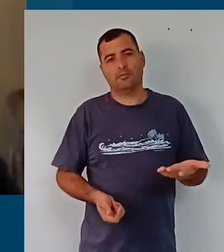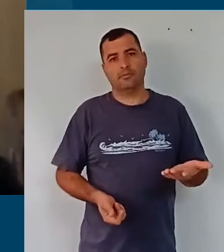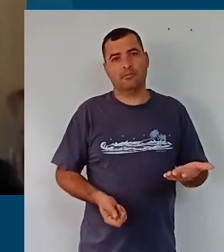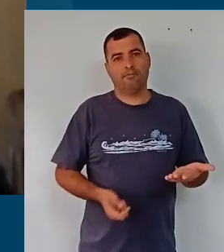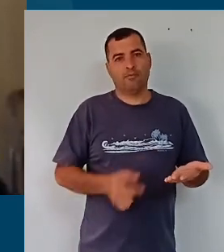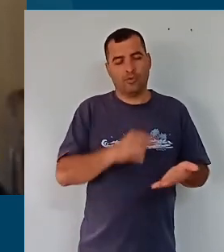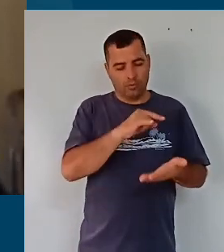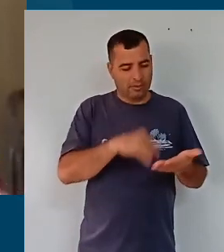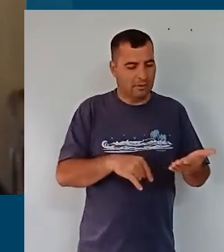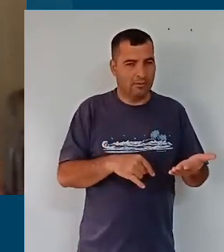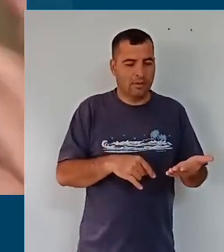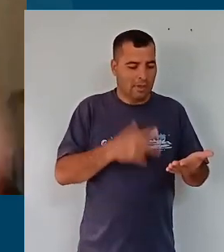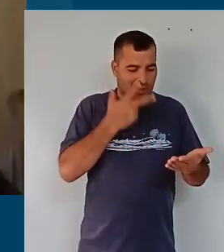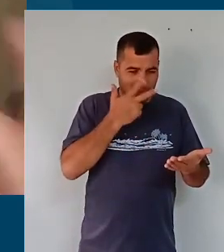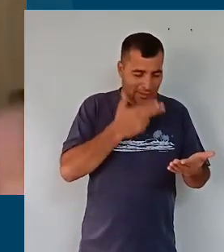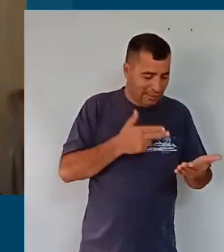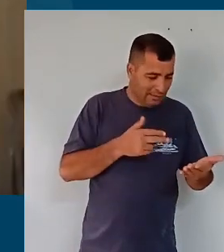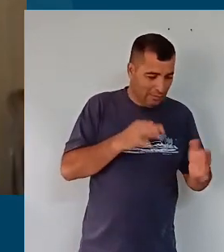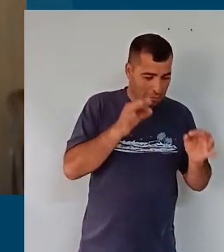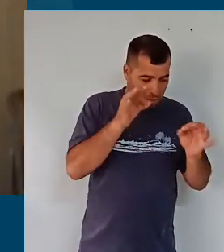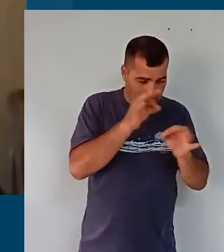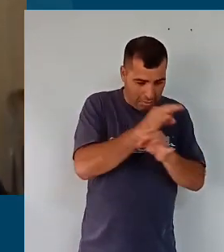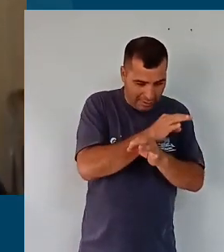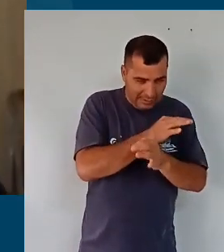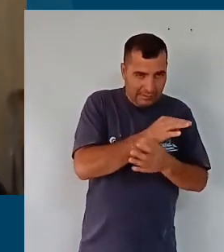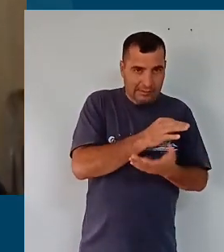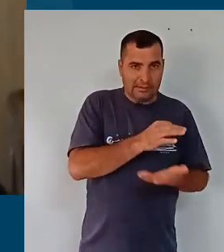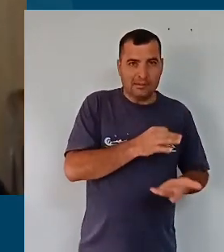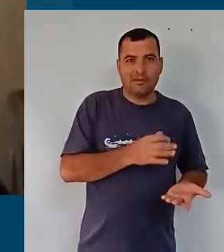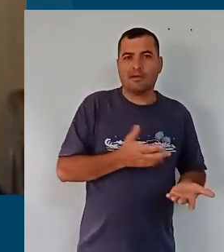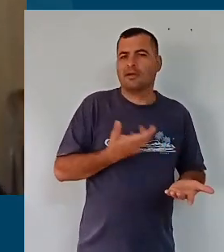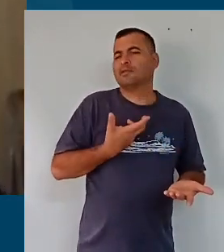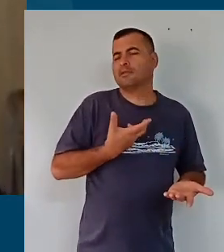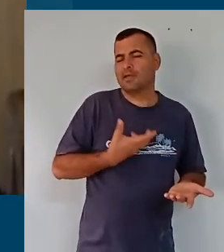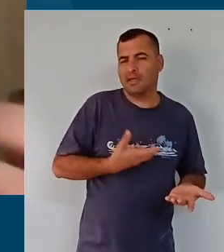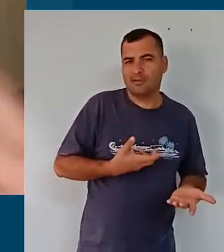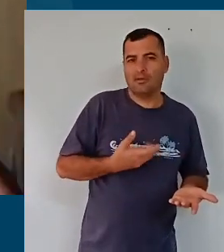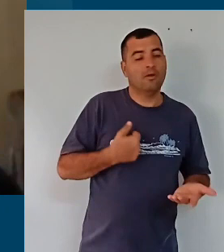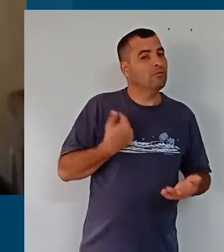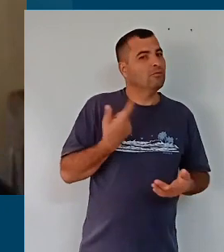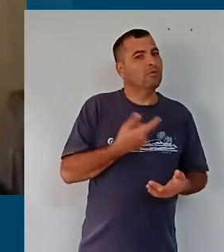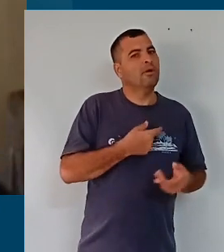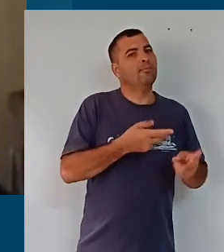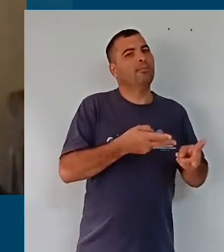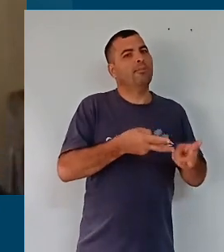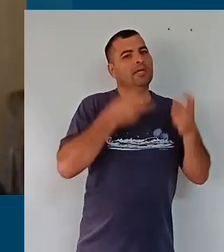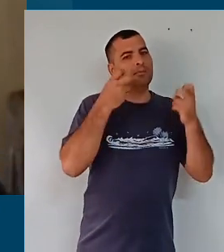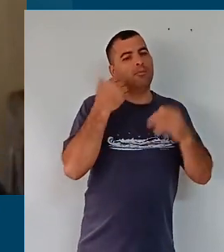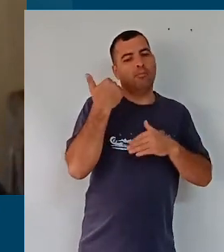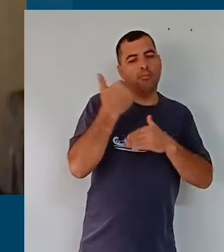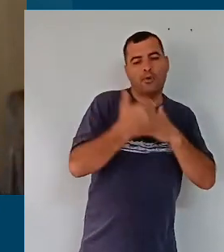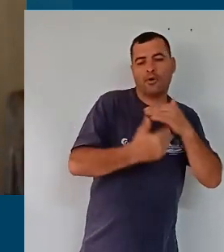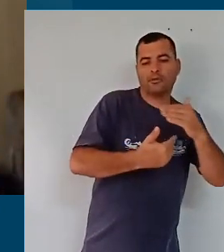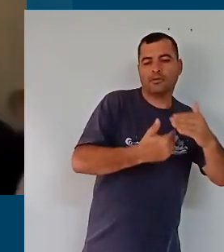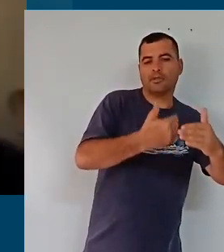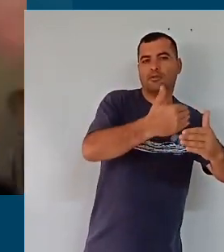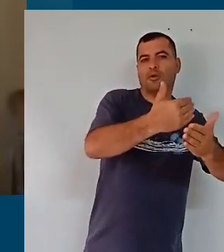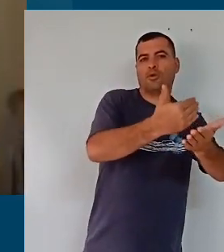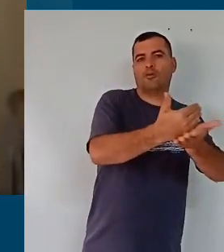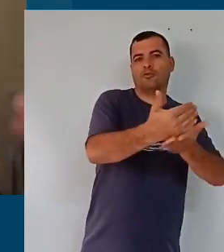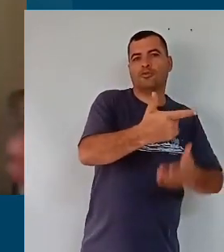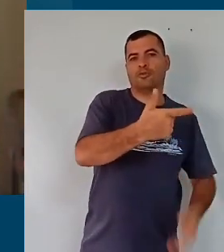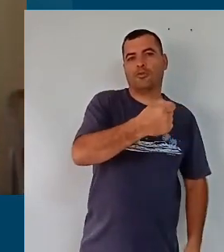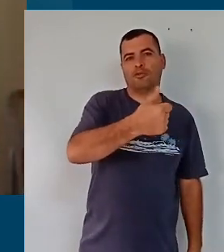Teve uma hora que a gente não conseguia mais nem enxergar nada e nós conseguimos enxergar o processo que